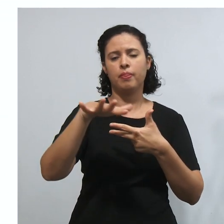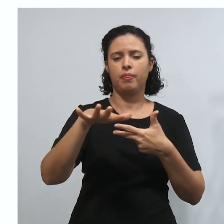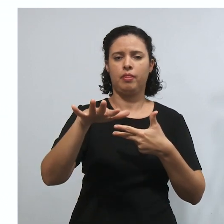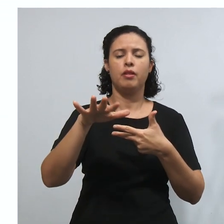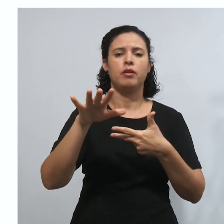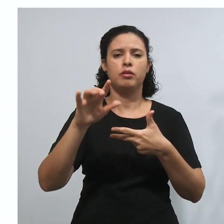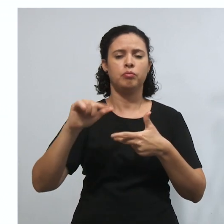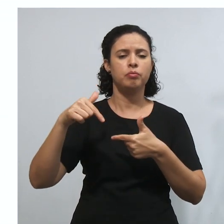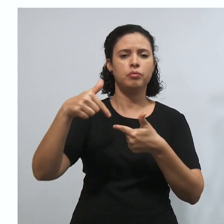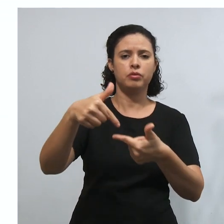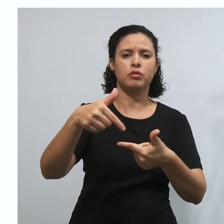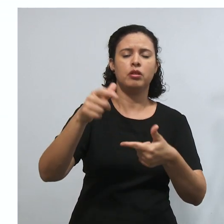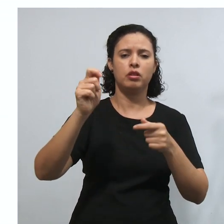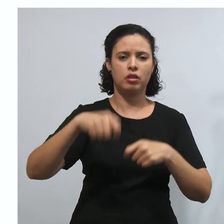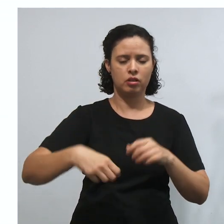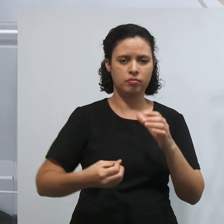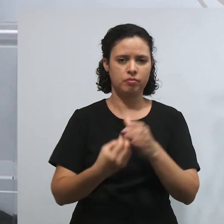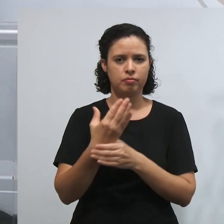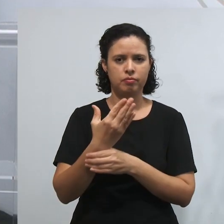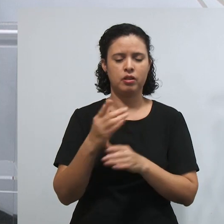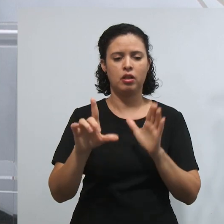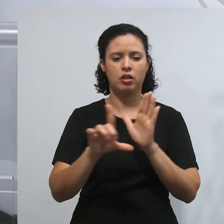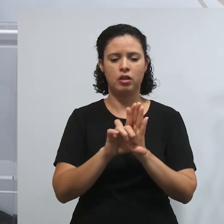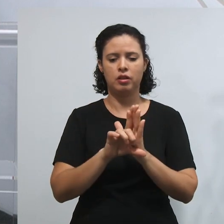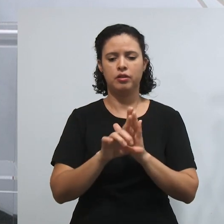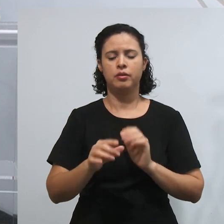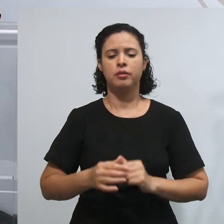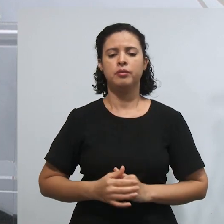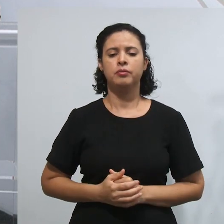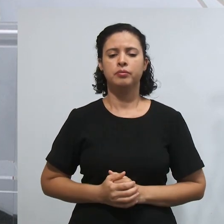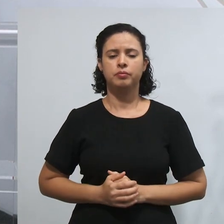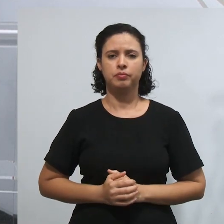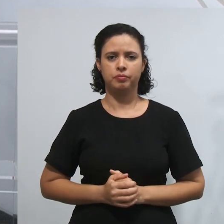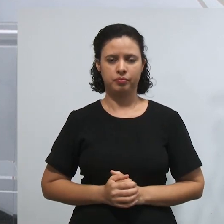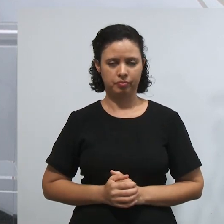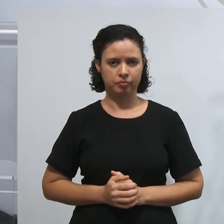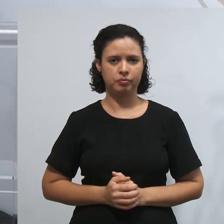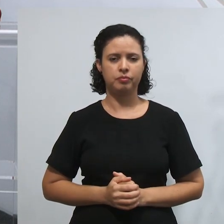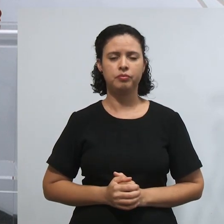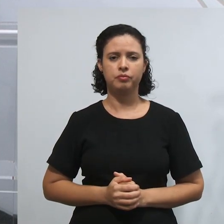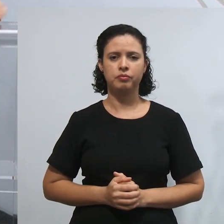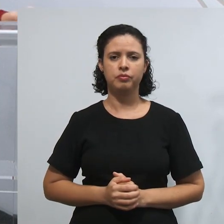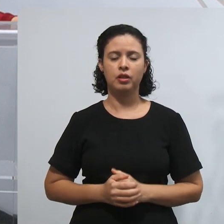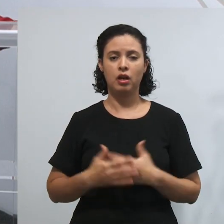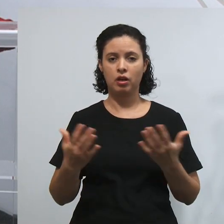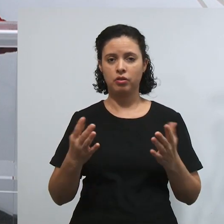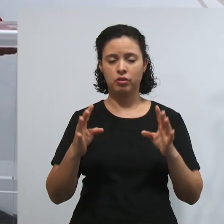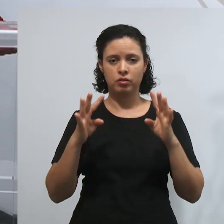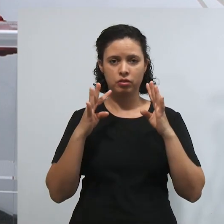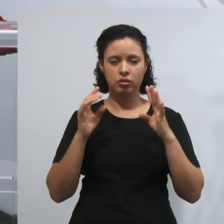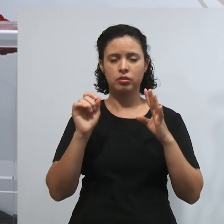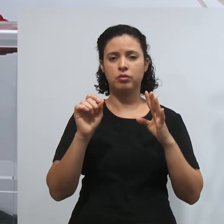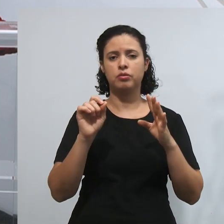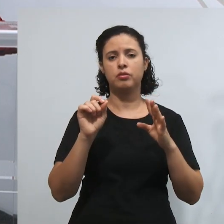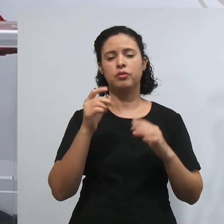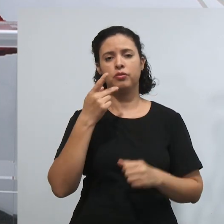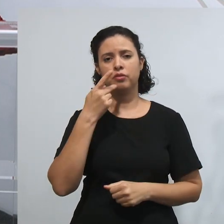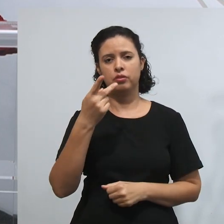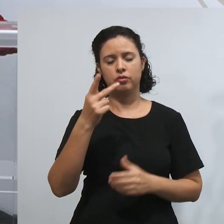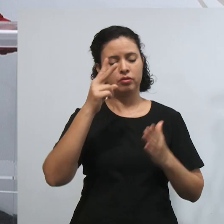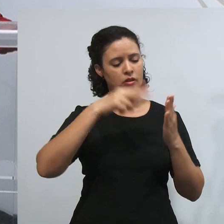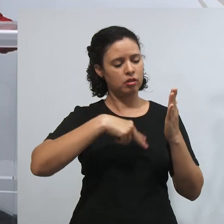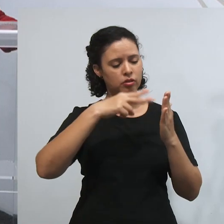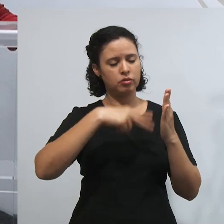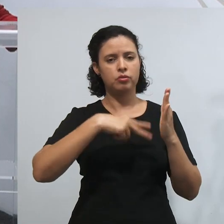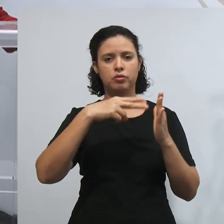tem o poder de produzir as leis. Tá combinado? Vou te chamar a atenção aqui um pouquinho, eu quero que você faça a